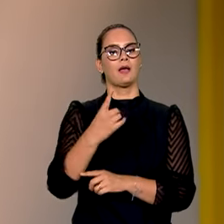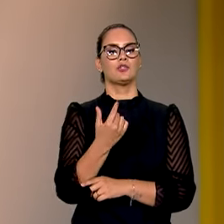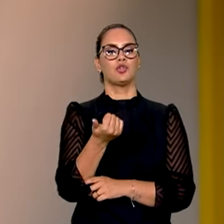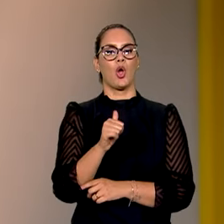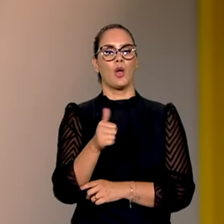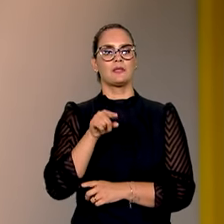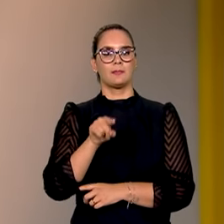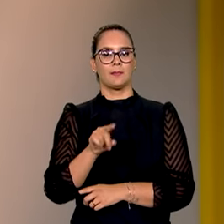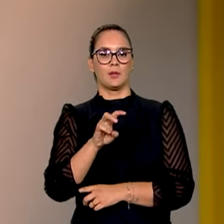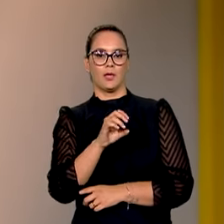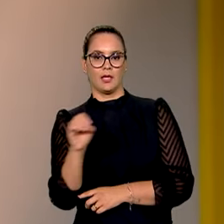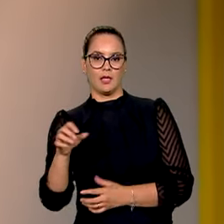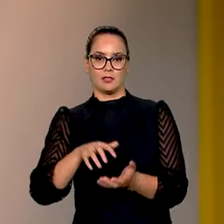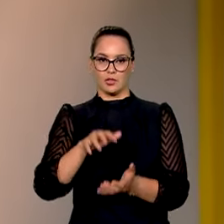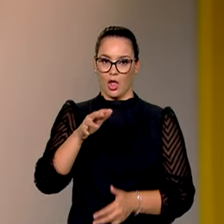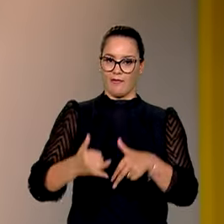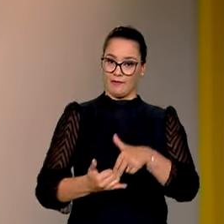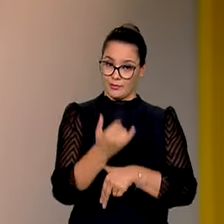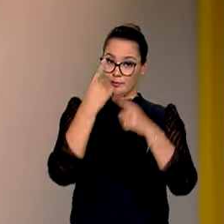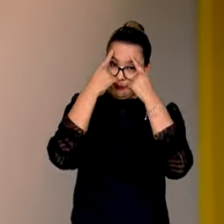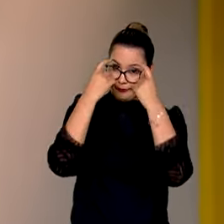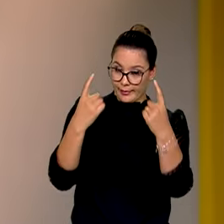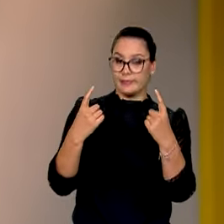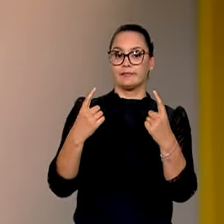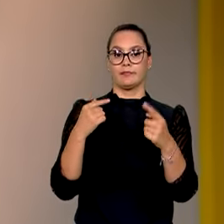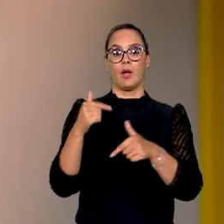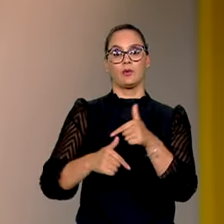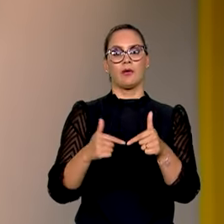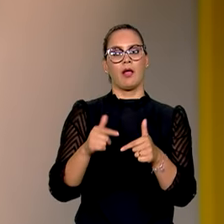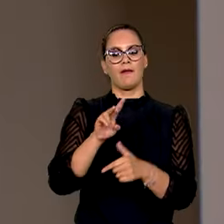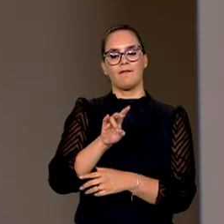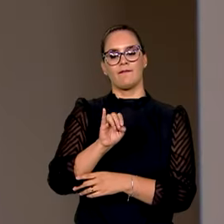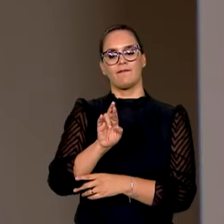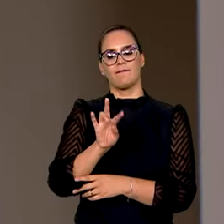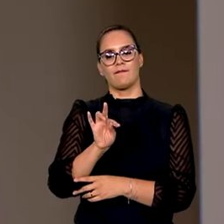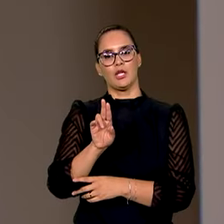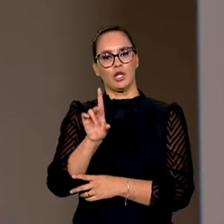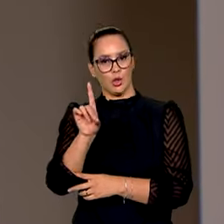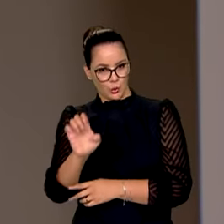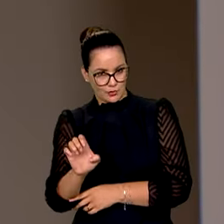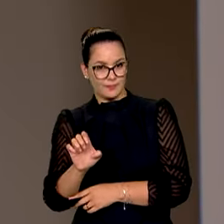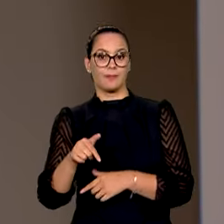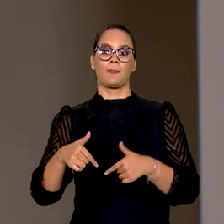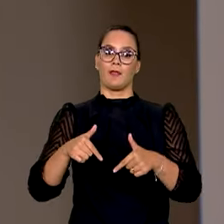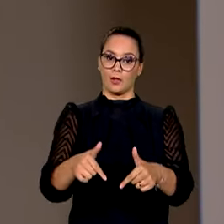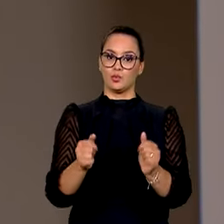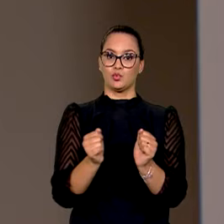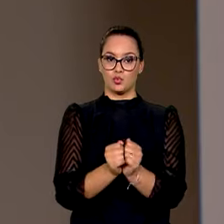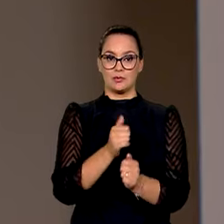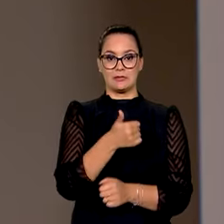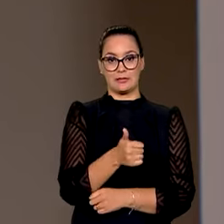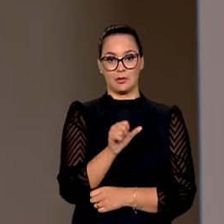11.500 idosos vítimas de violência. Foi a Operação Virtude. A atuação conjunta resultou em